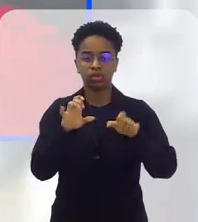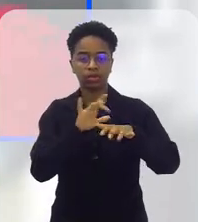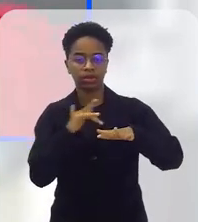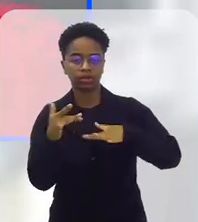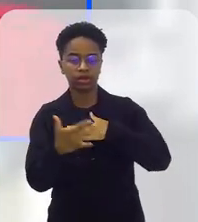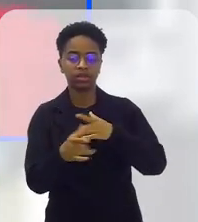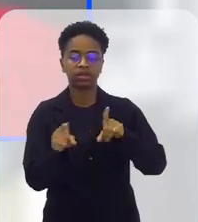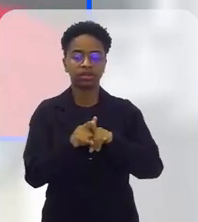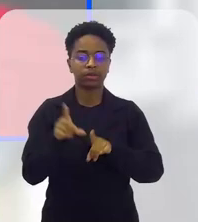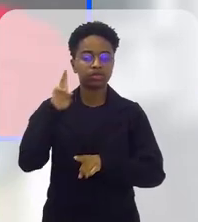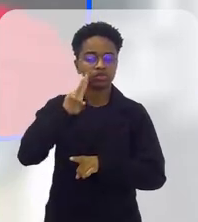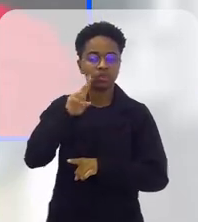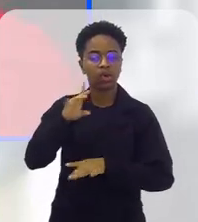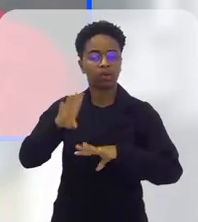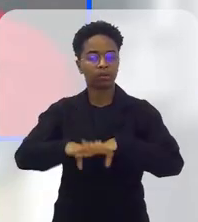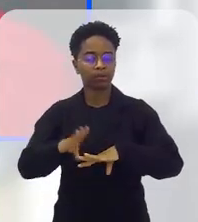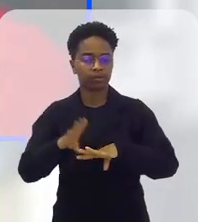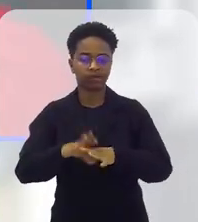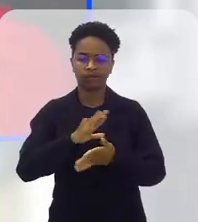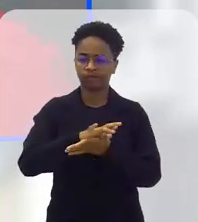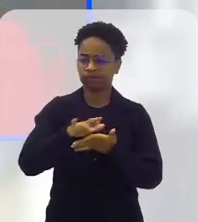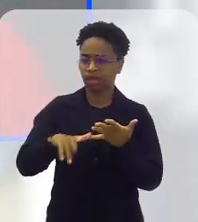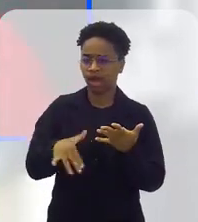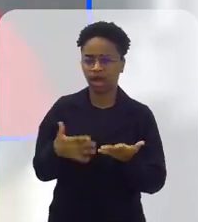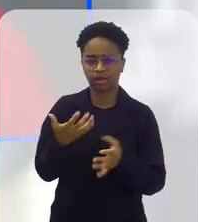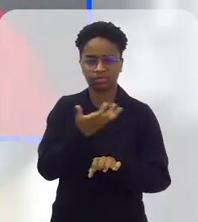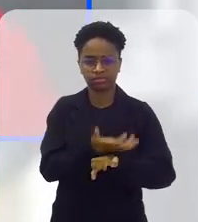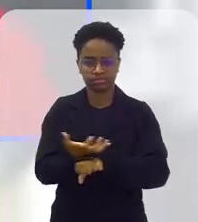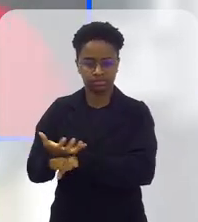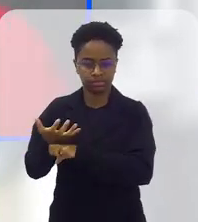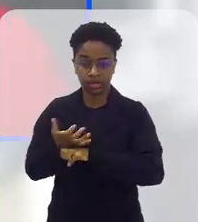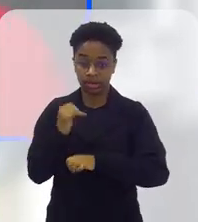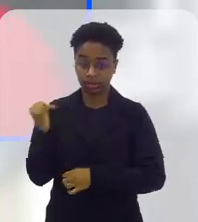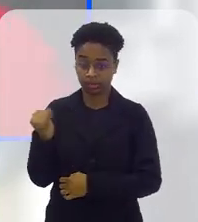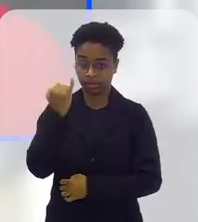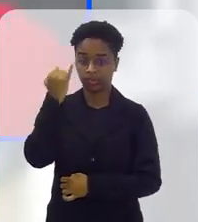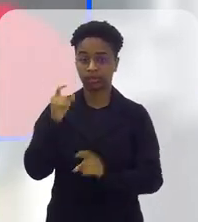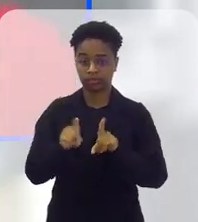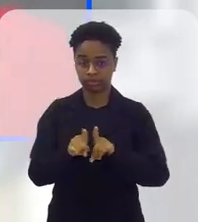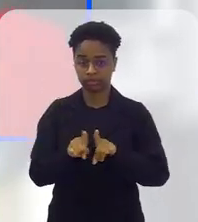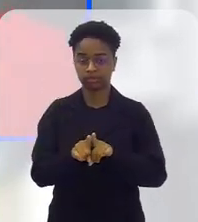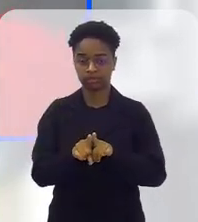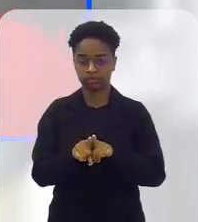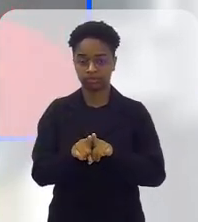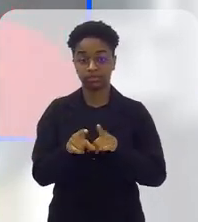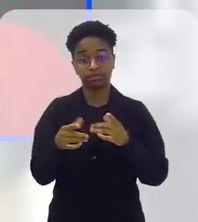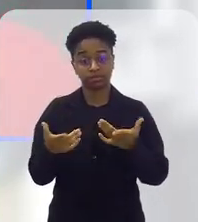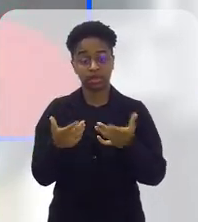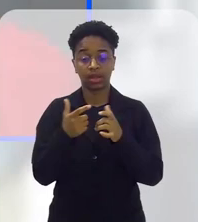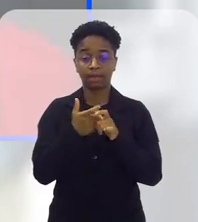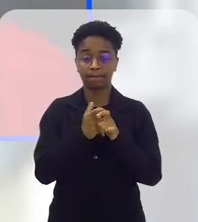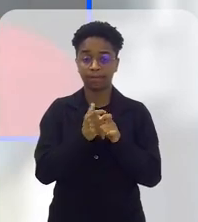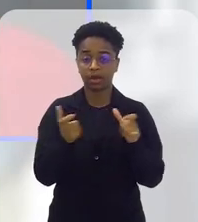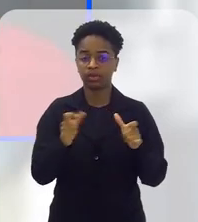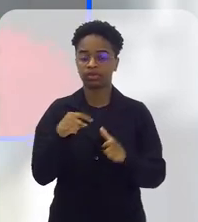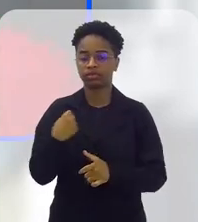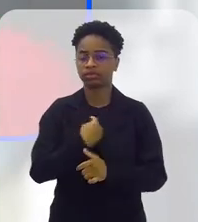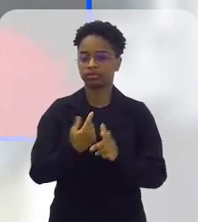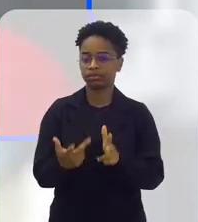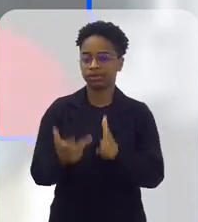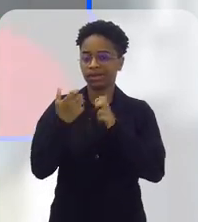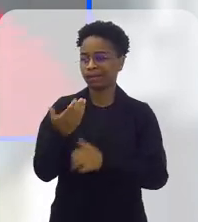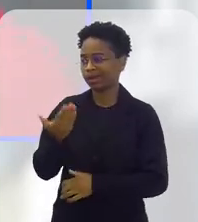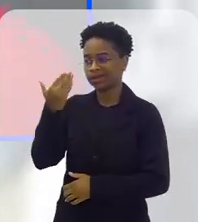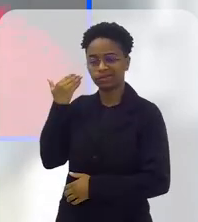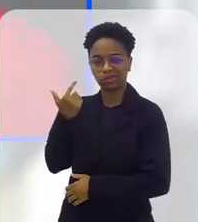mídias sociais, historiedades, matemática, entre várias outras disciplinas super importantes, onde a maioria, a